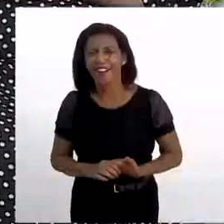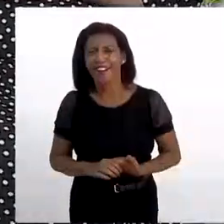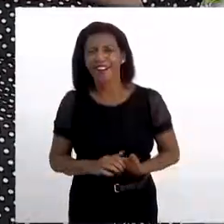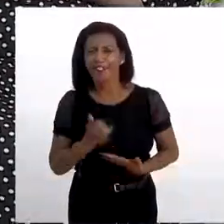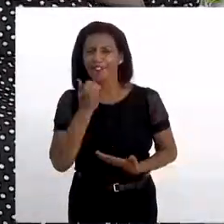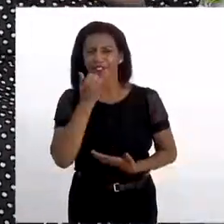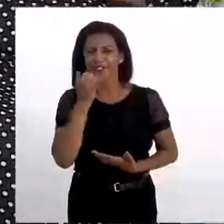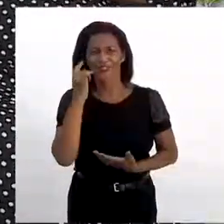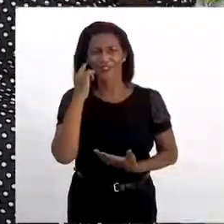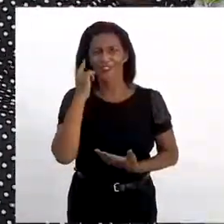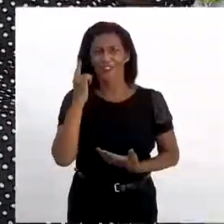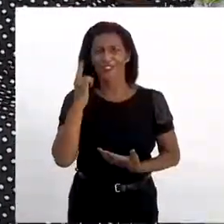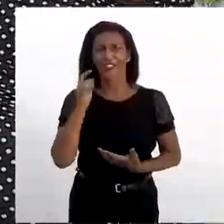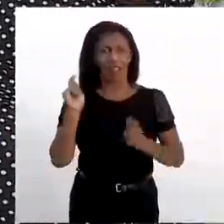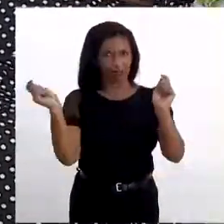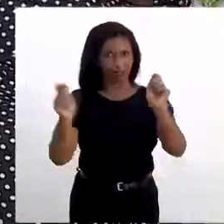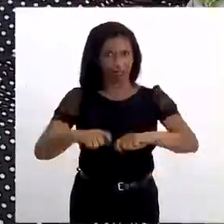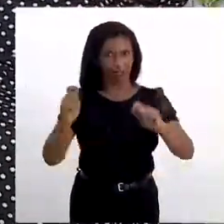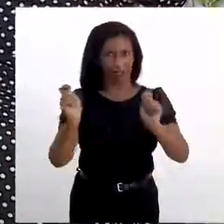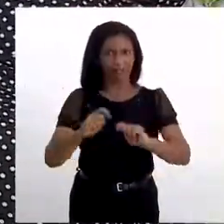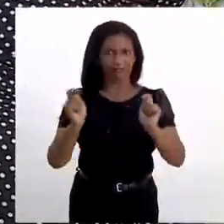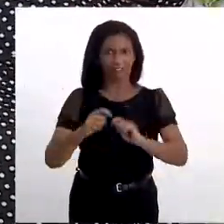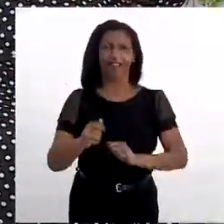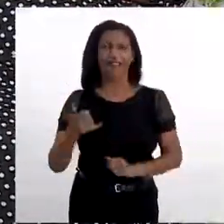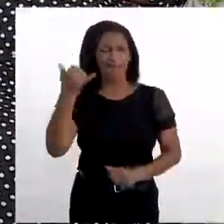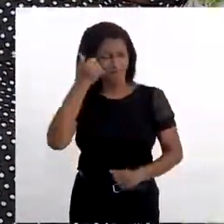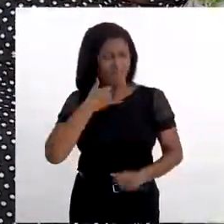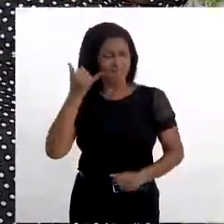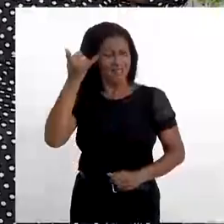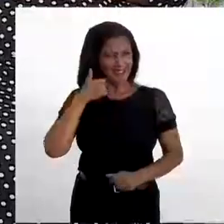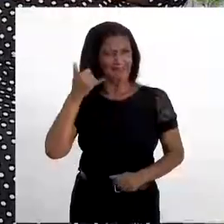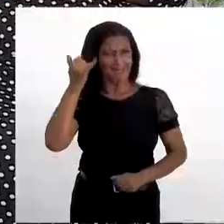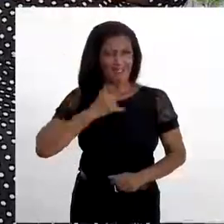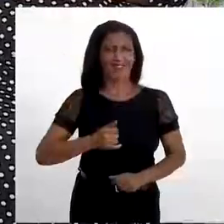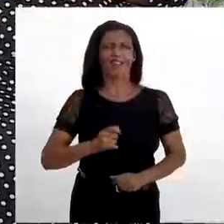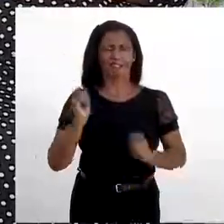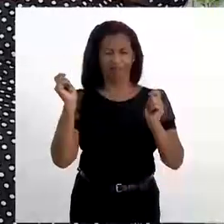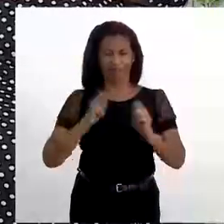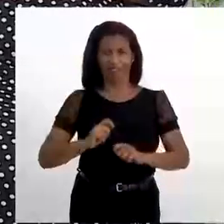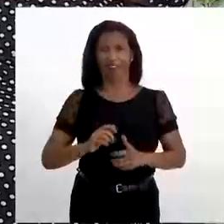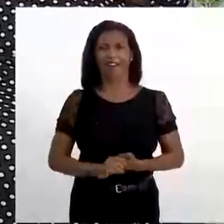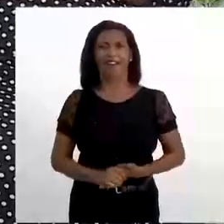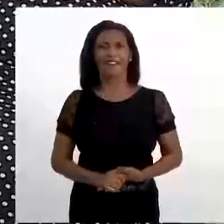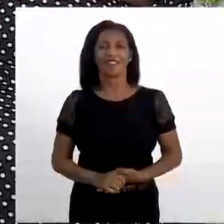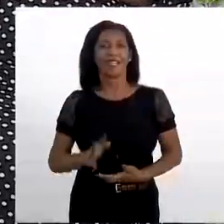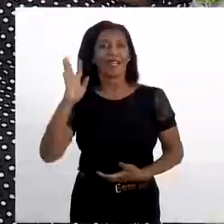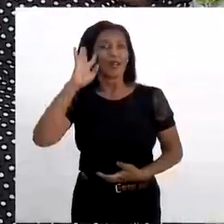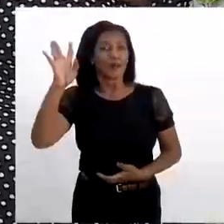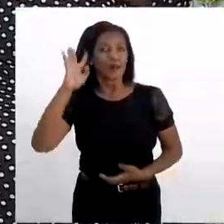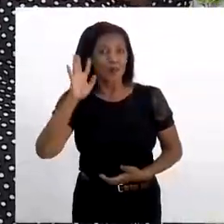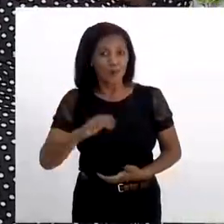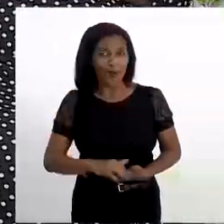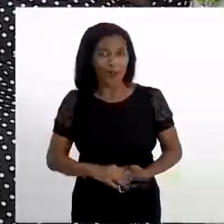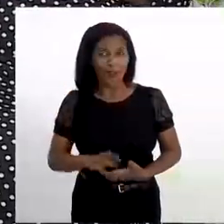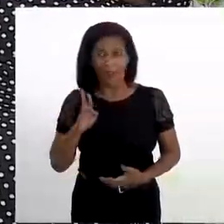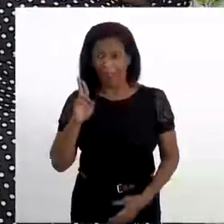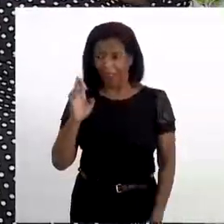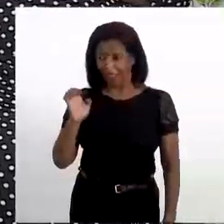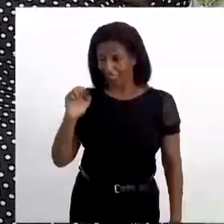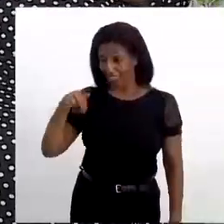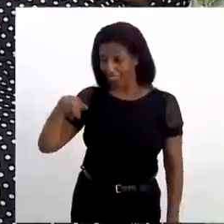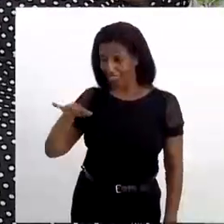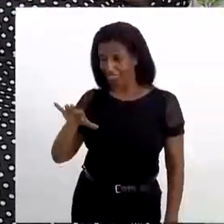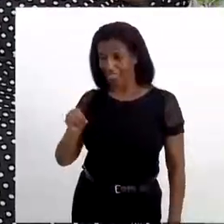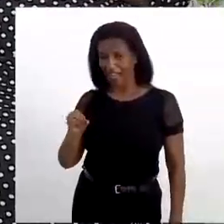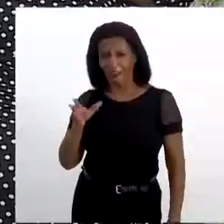985-445217. Vamos conversar. Já tá aí é possível? Sim, com certeza. Completamente. É um sonho?